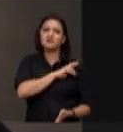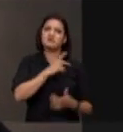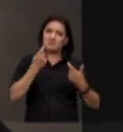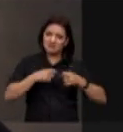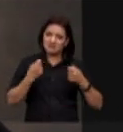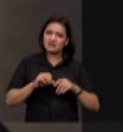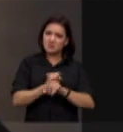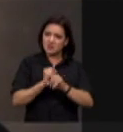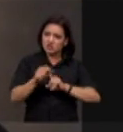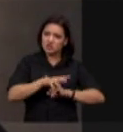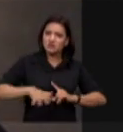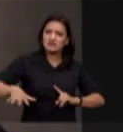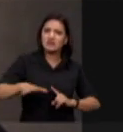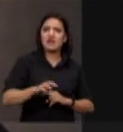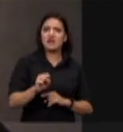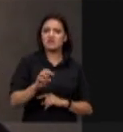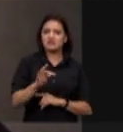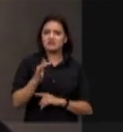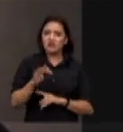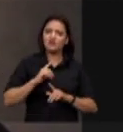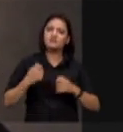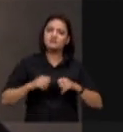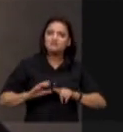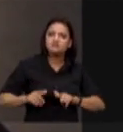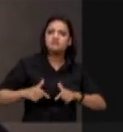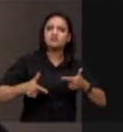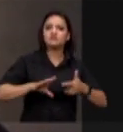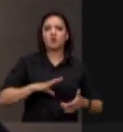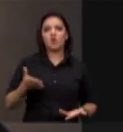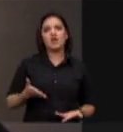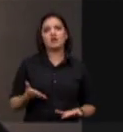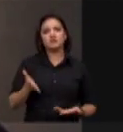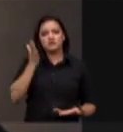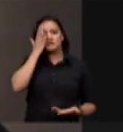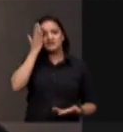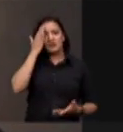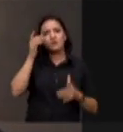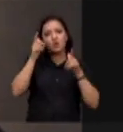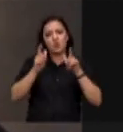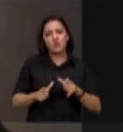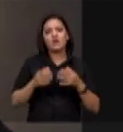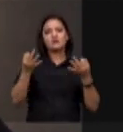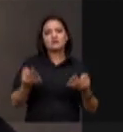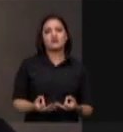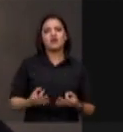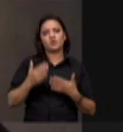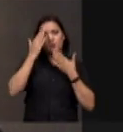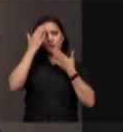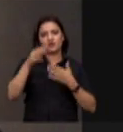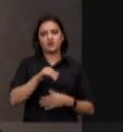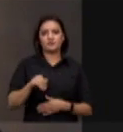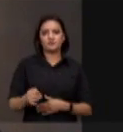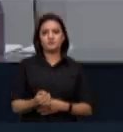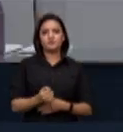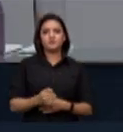A sociedade e o Supremo Tribunal Federal sabem quem está do lado certo da história. Muito obrigado pela oportunidade.